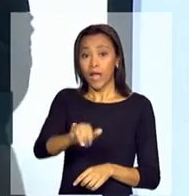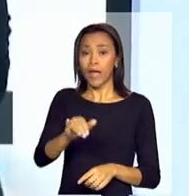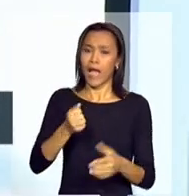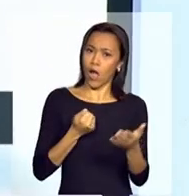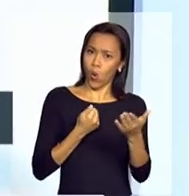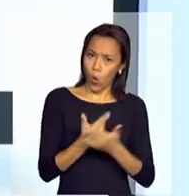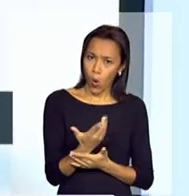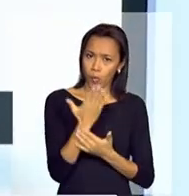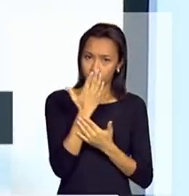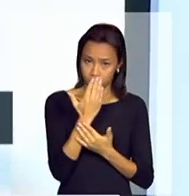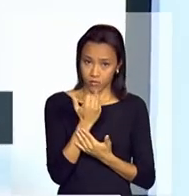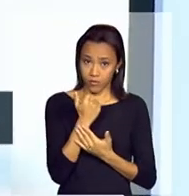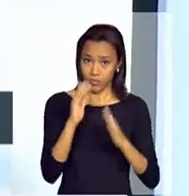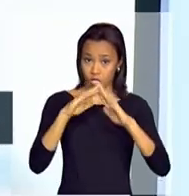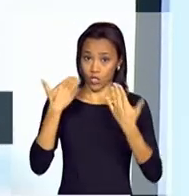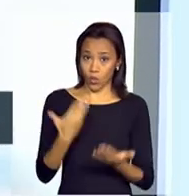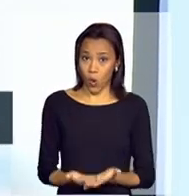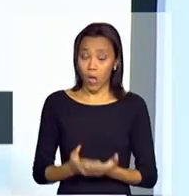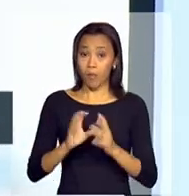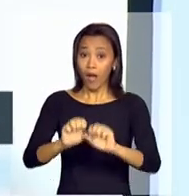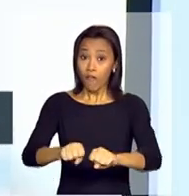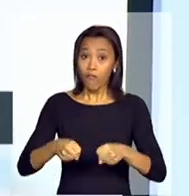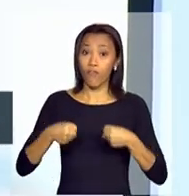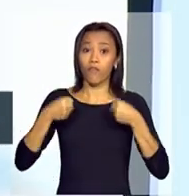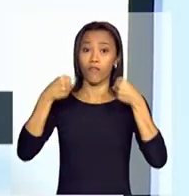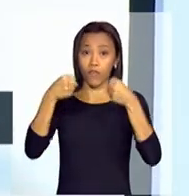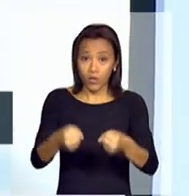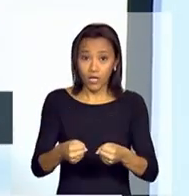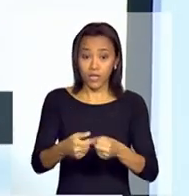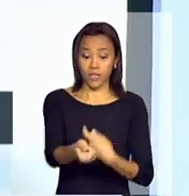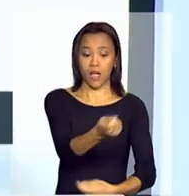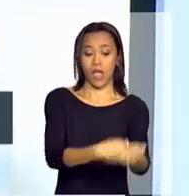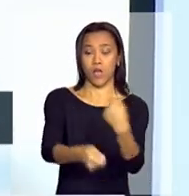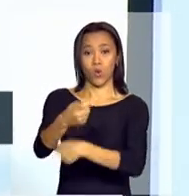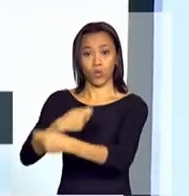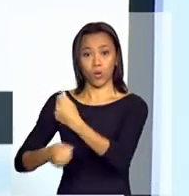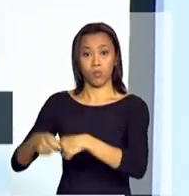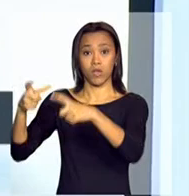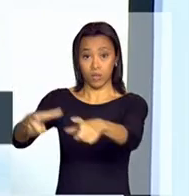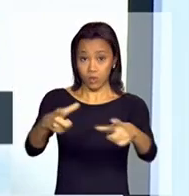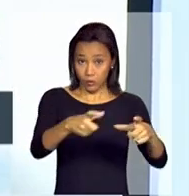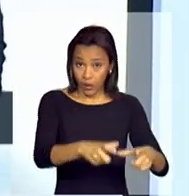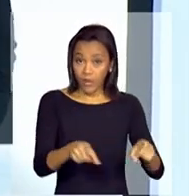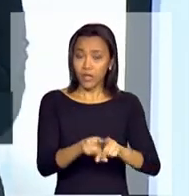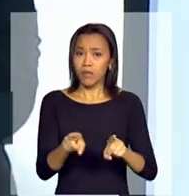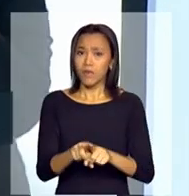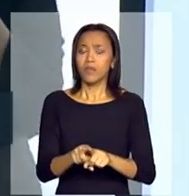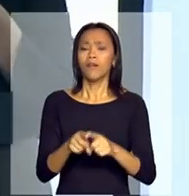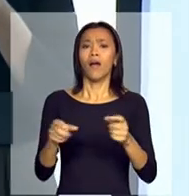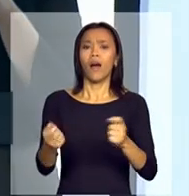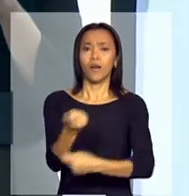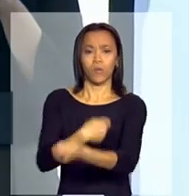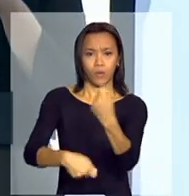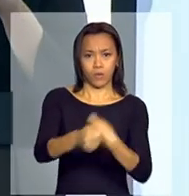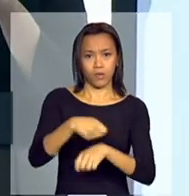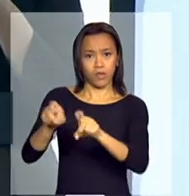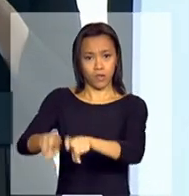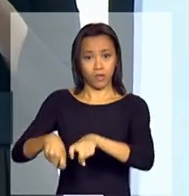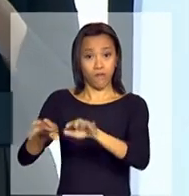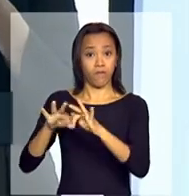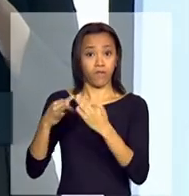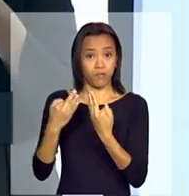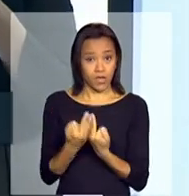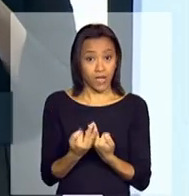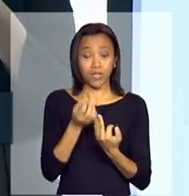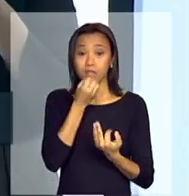para fortalecer a economia local e para fortalecer a agricultura familiar. Talvez seja o maior exemplo que a gente tenha de compra pública e de um